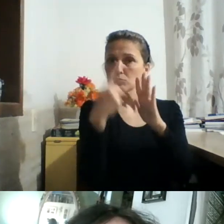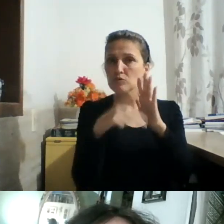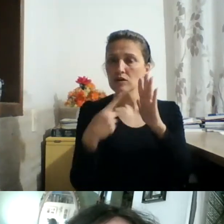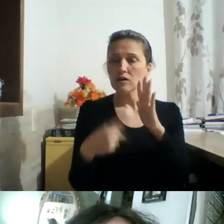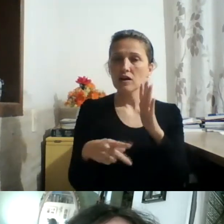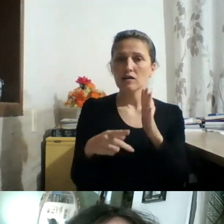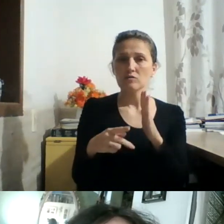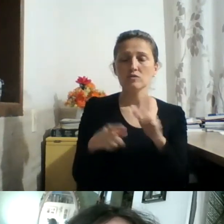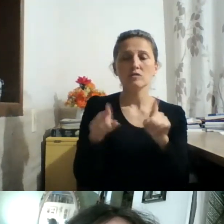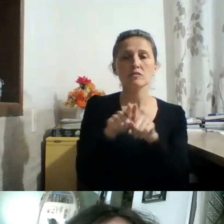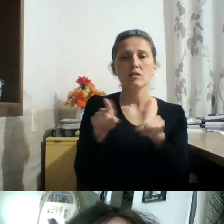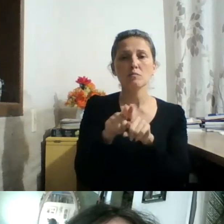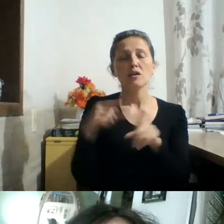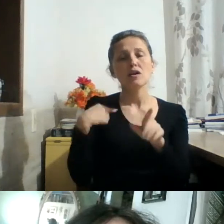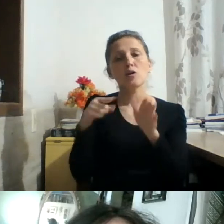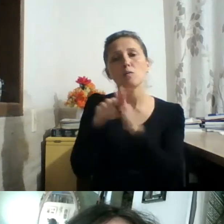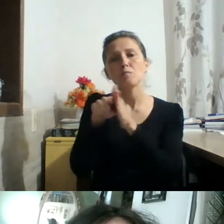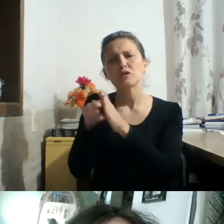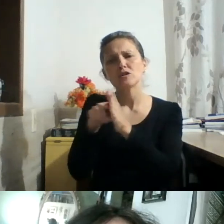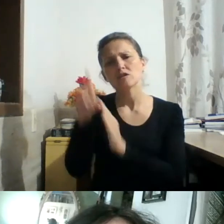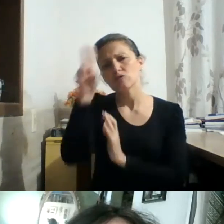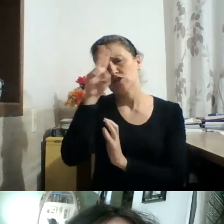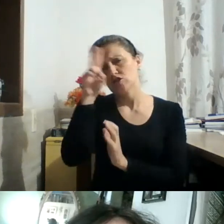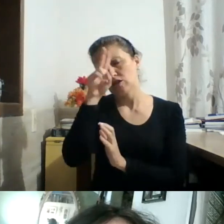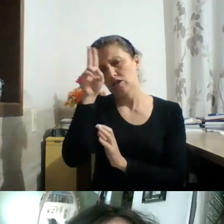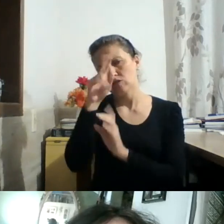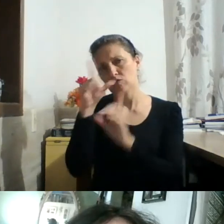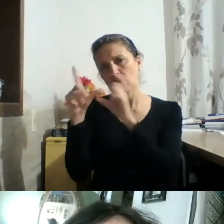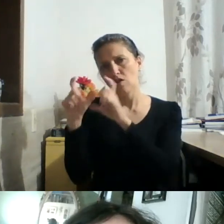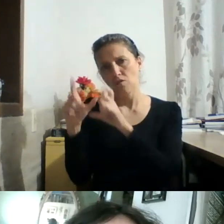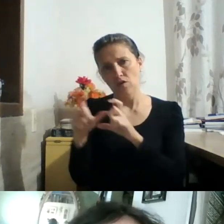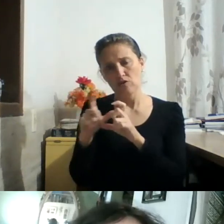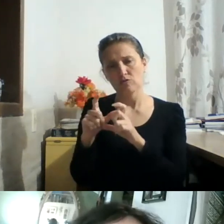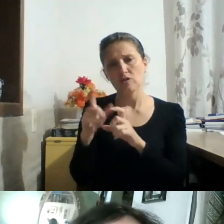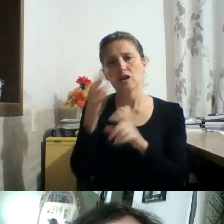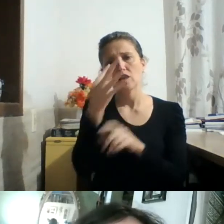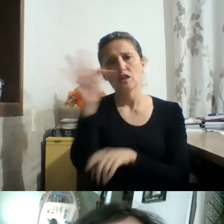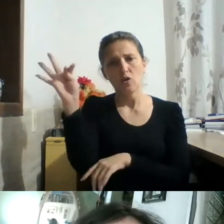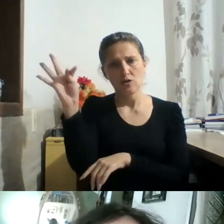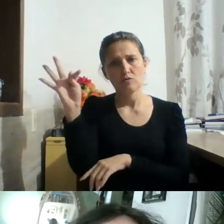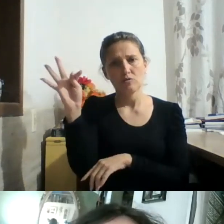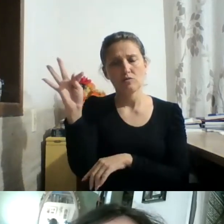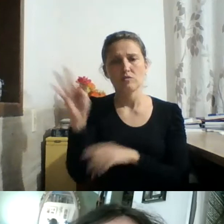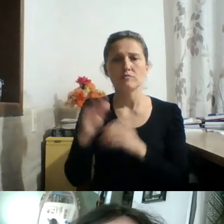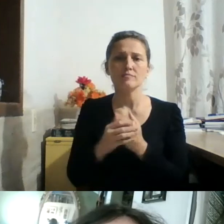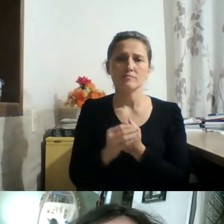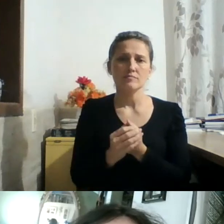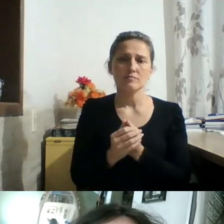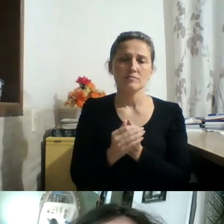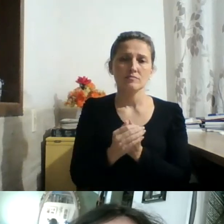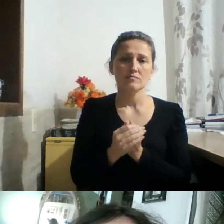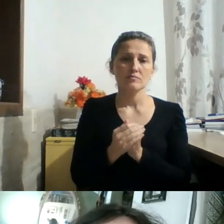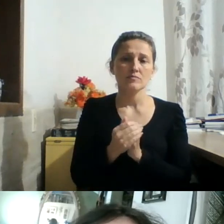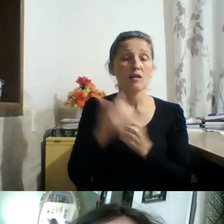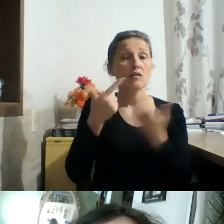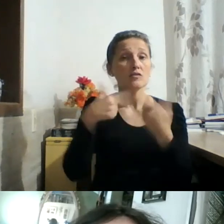meu trabalho como pesquisador, explorador da fotografia e teórico. Estamos atrás daquilo que nós